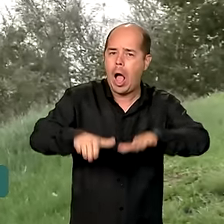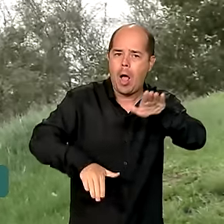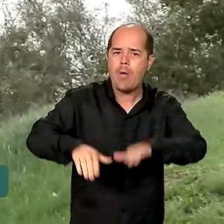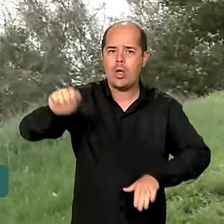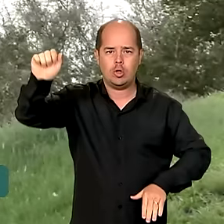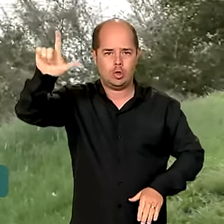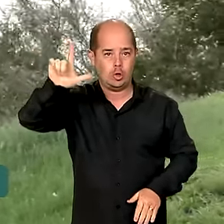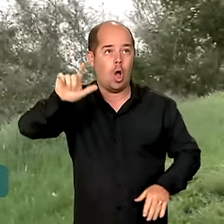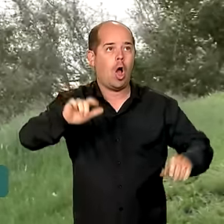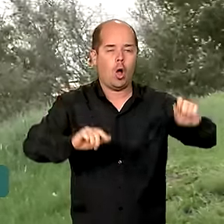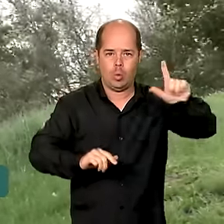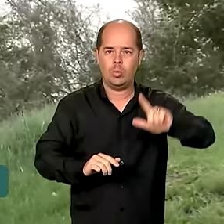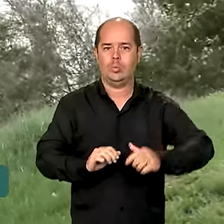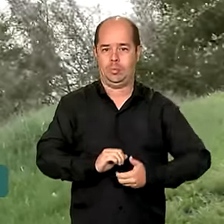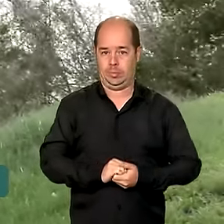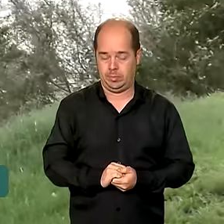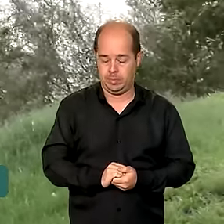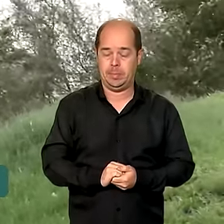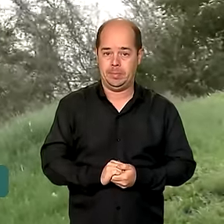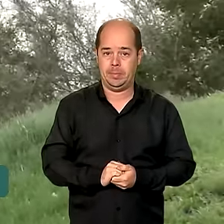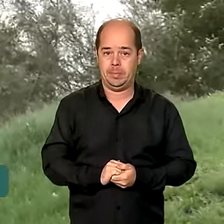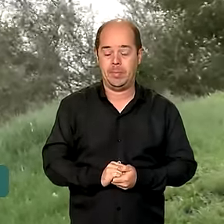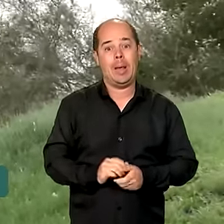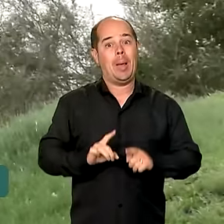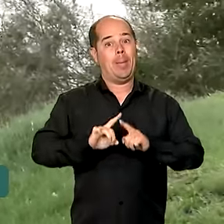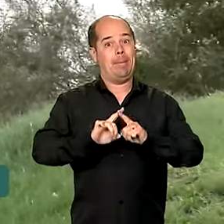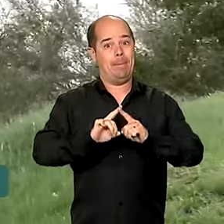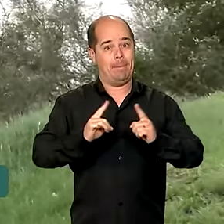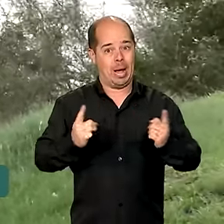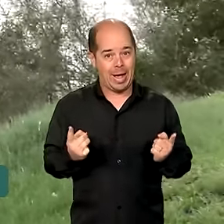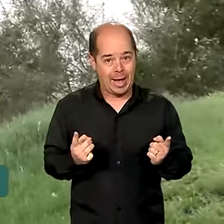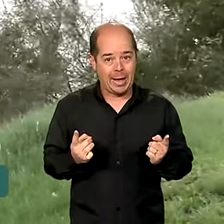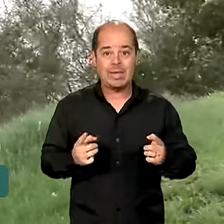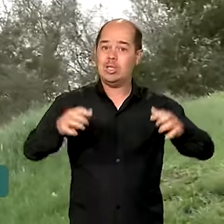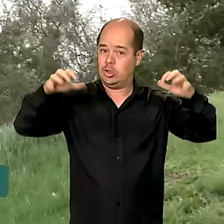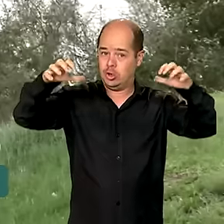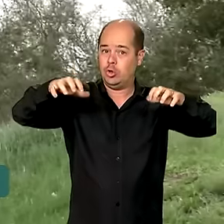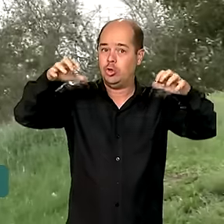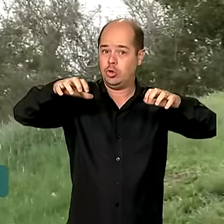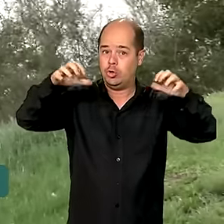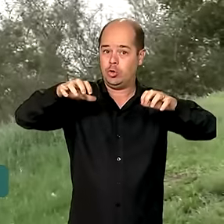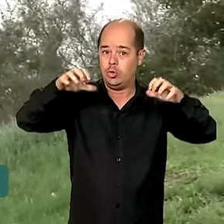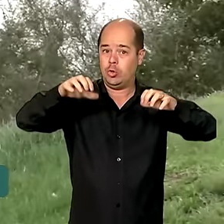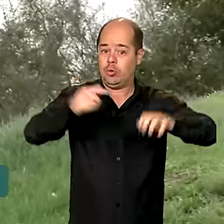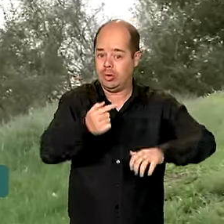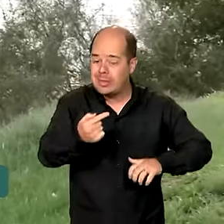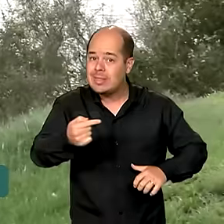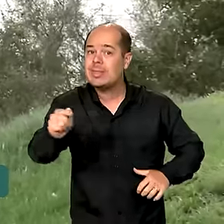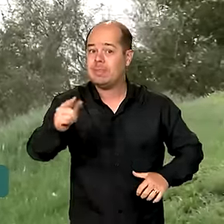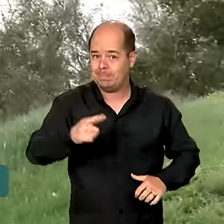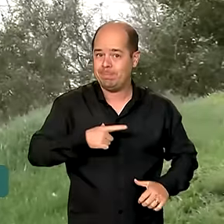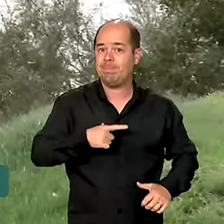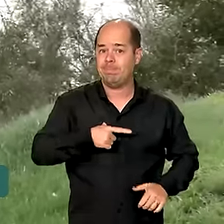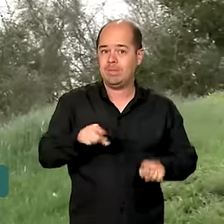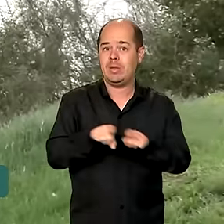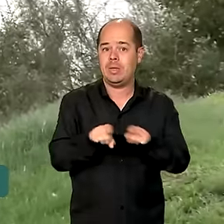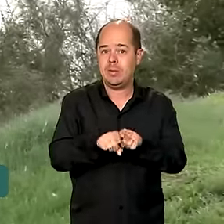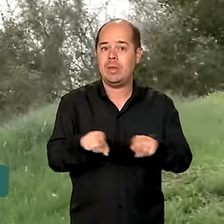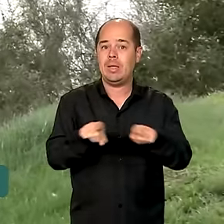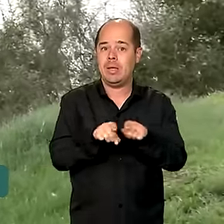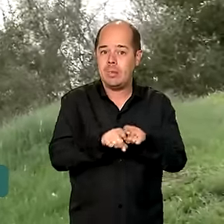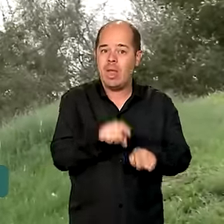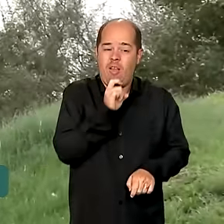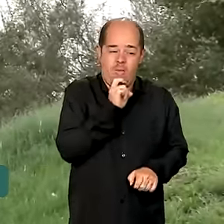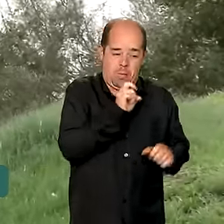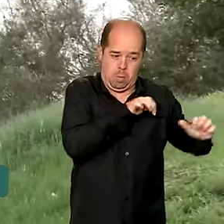dias mais ensolarados. Por outro lado, ainda chove em parte da semana e uma forte massa de ar frio está